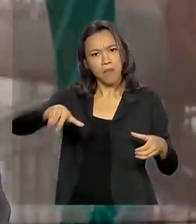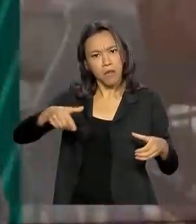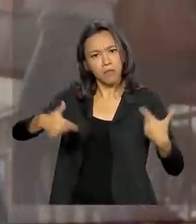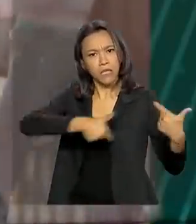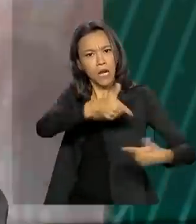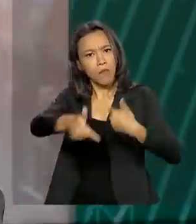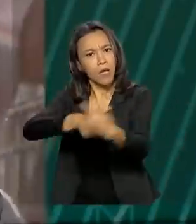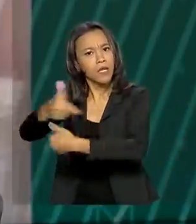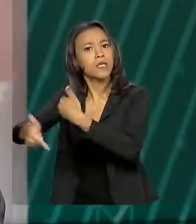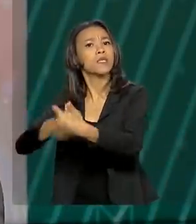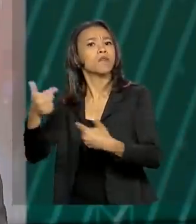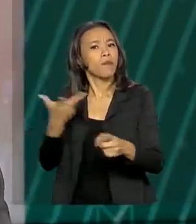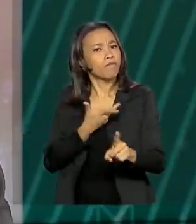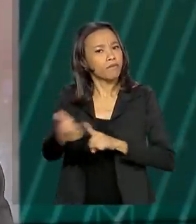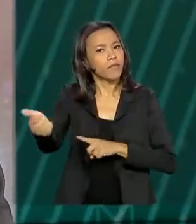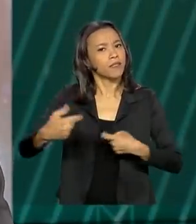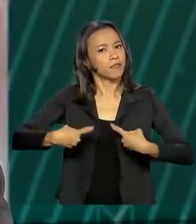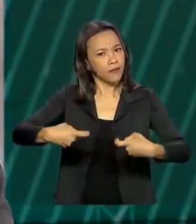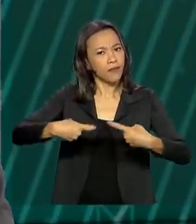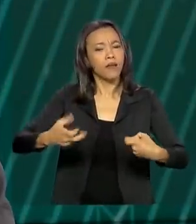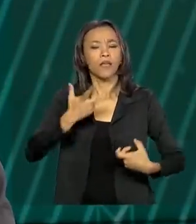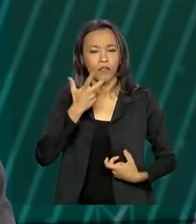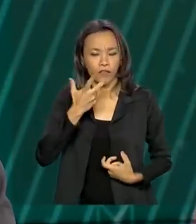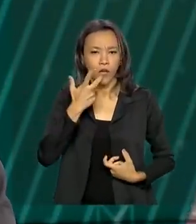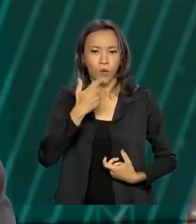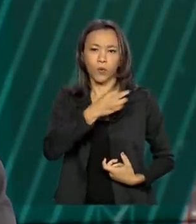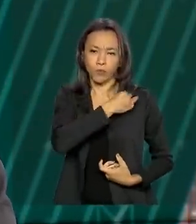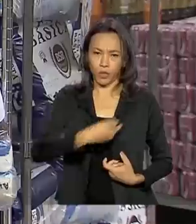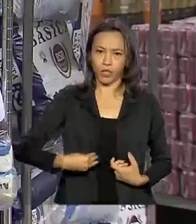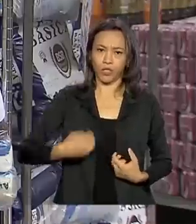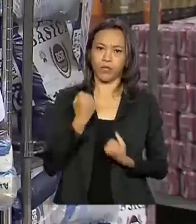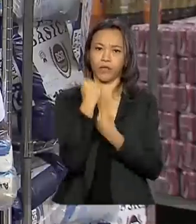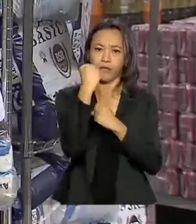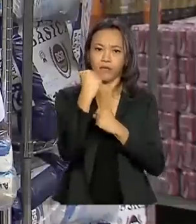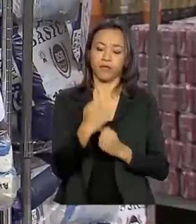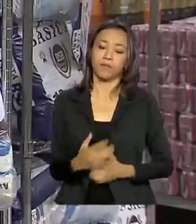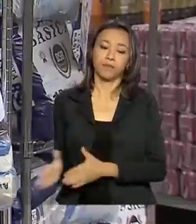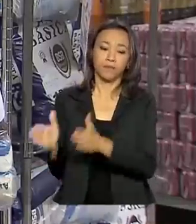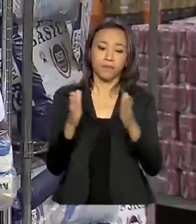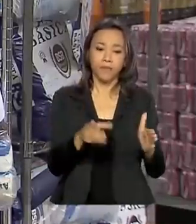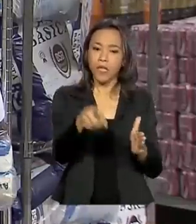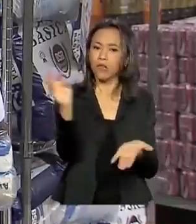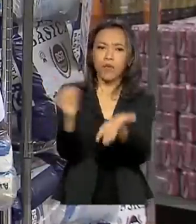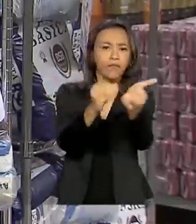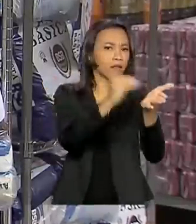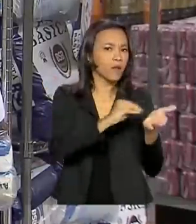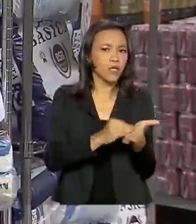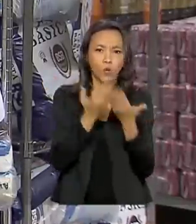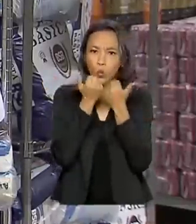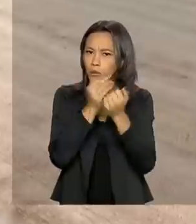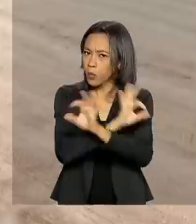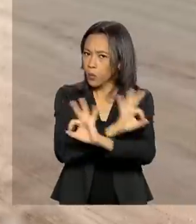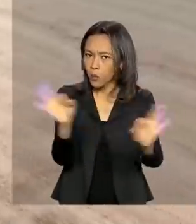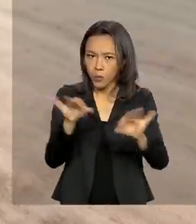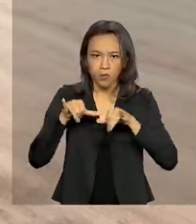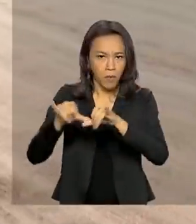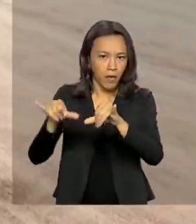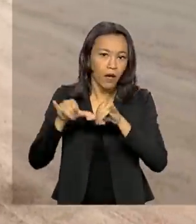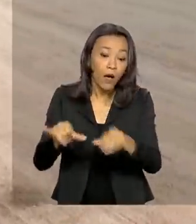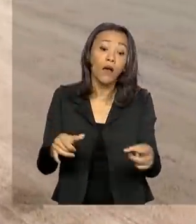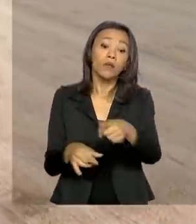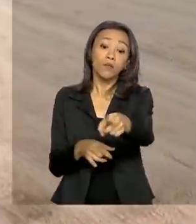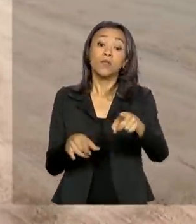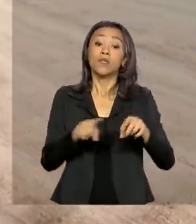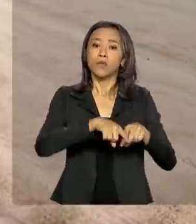vencer essa guerra, como afirmou o ministro da Defesa. Não estão faltando alimentos nos supermercados e a produção